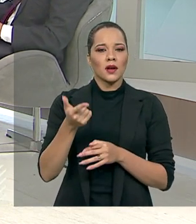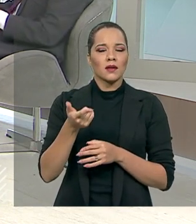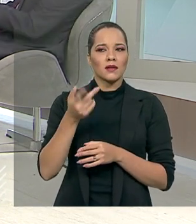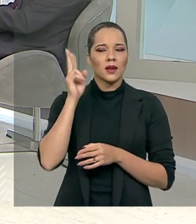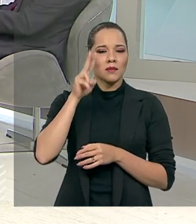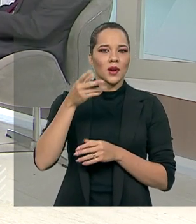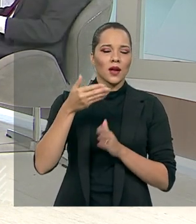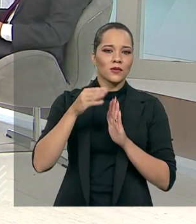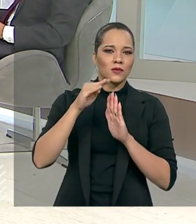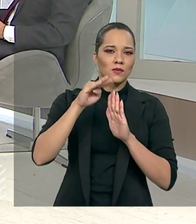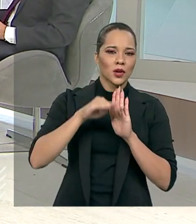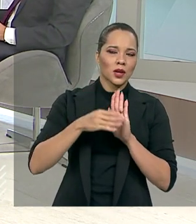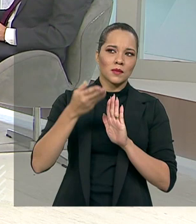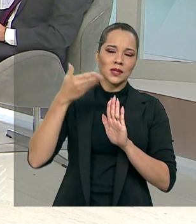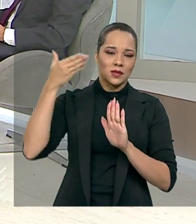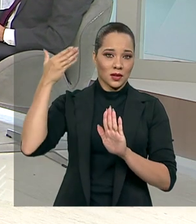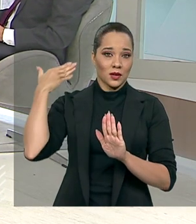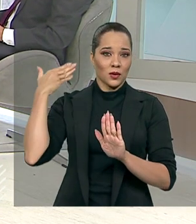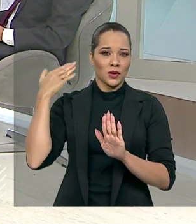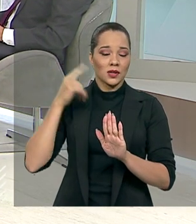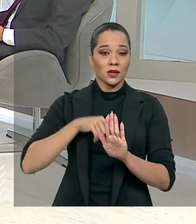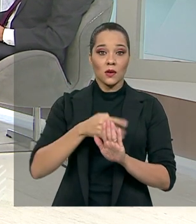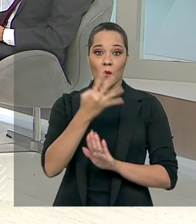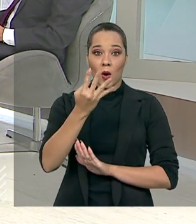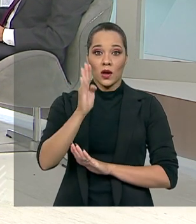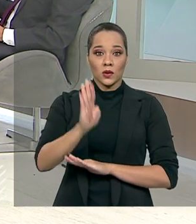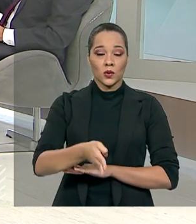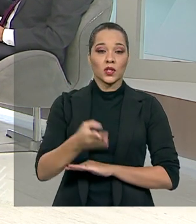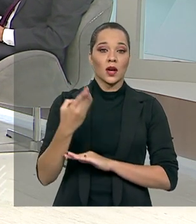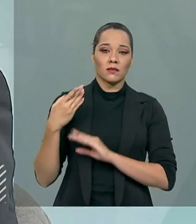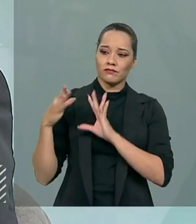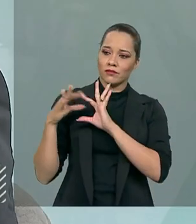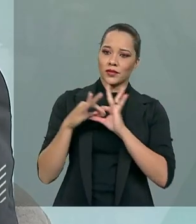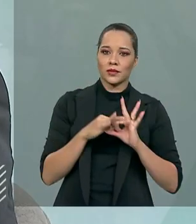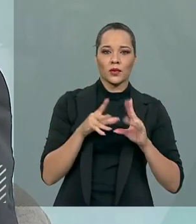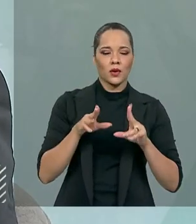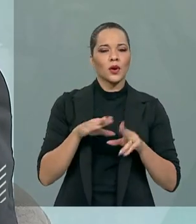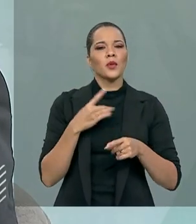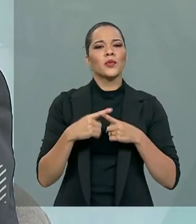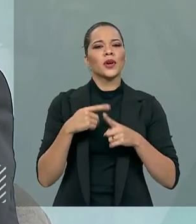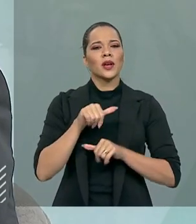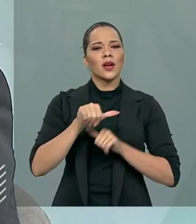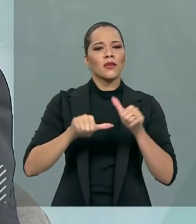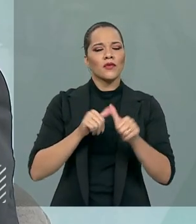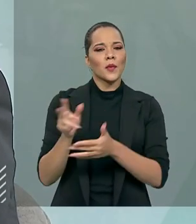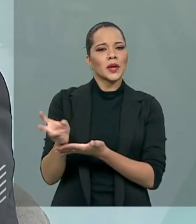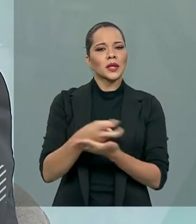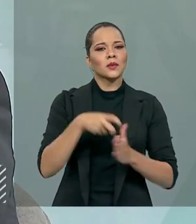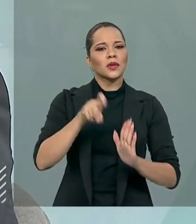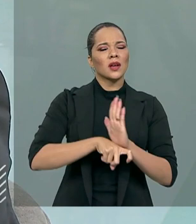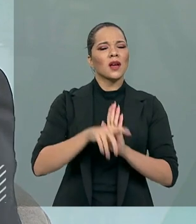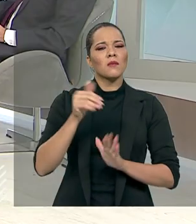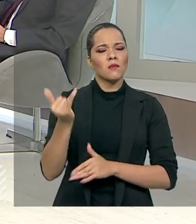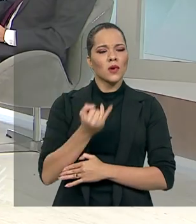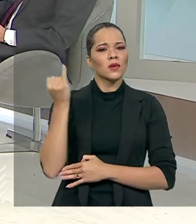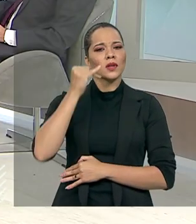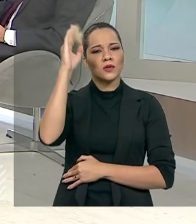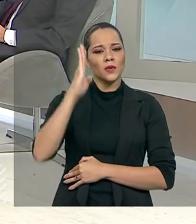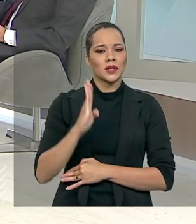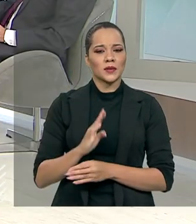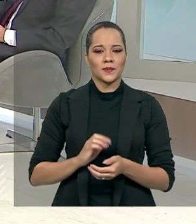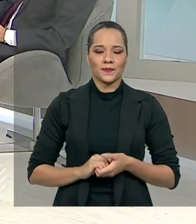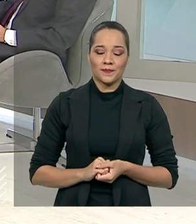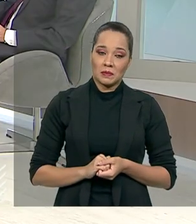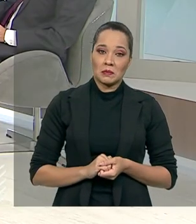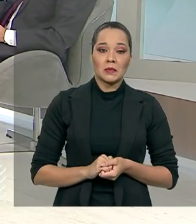anteriores. Esse é o quarto programa que nós estamos veiculando. Por que a reforma tributária é importante no Brasil? A resposta